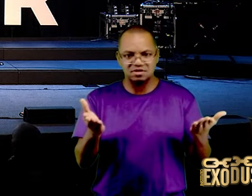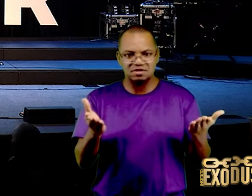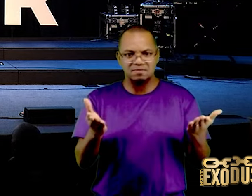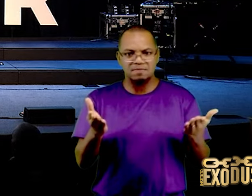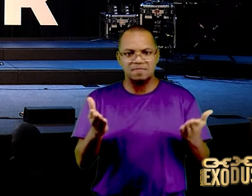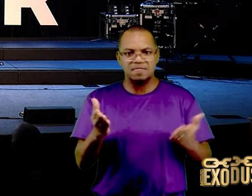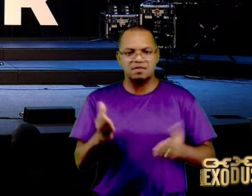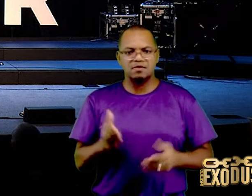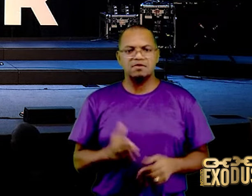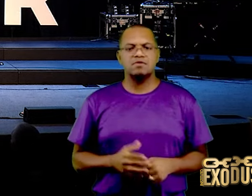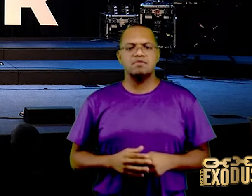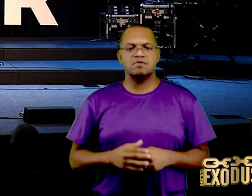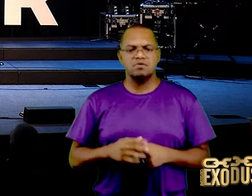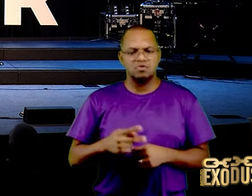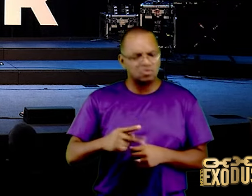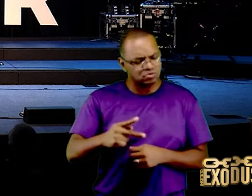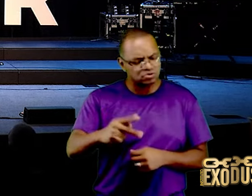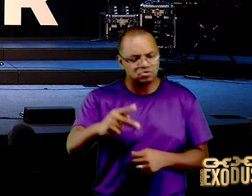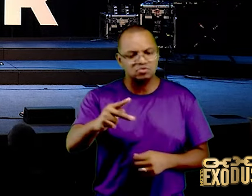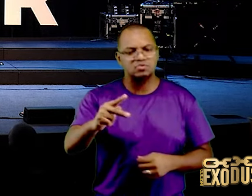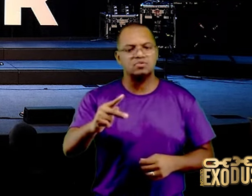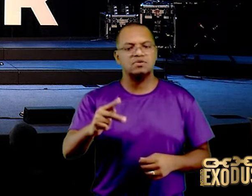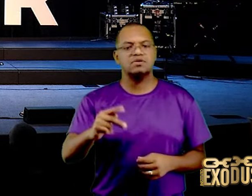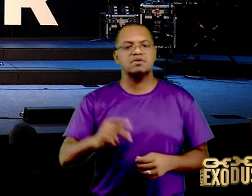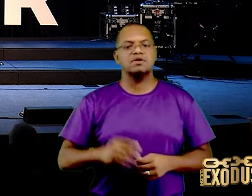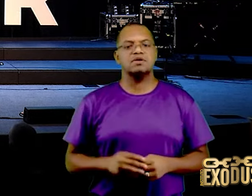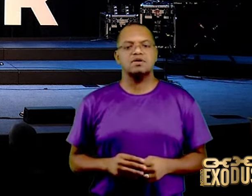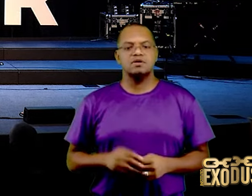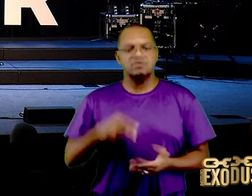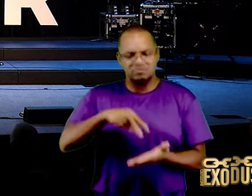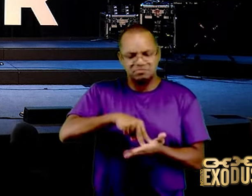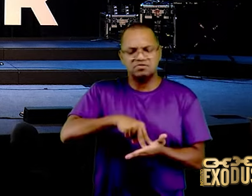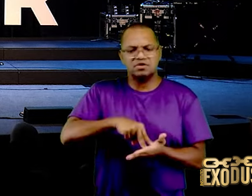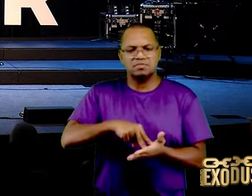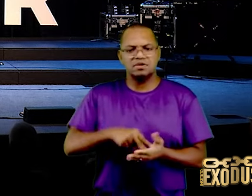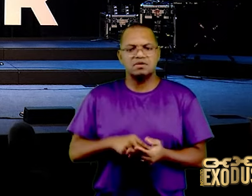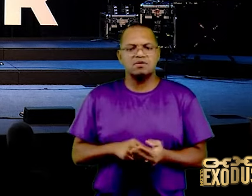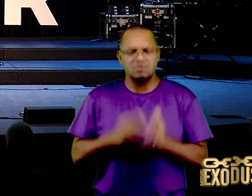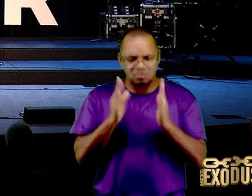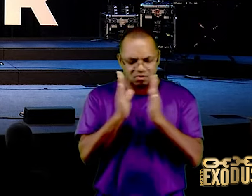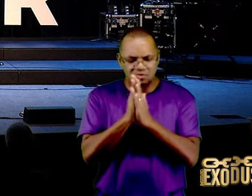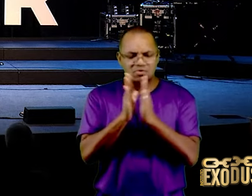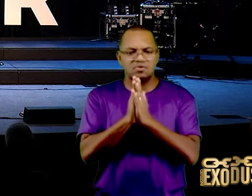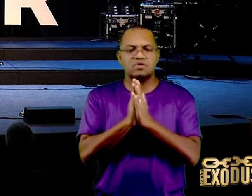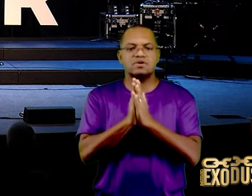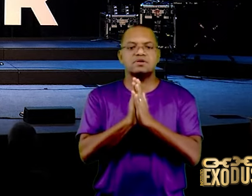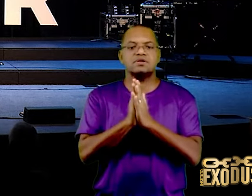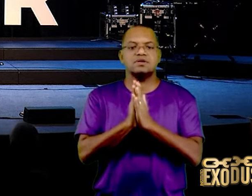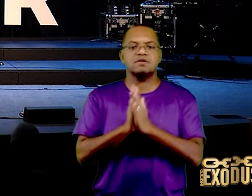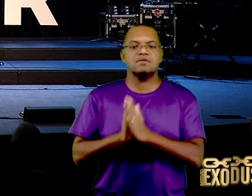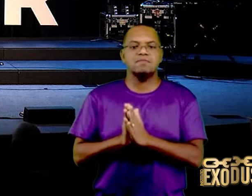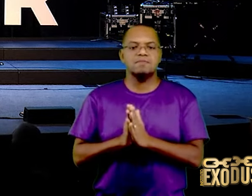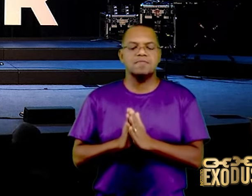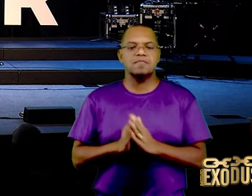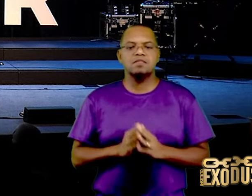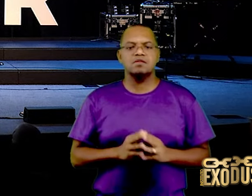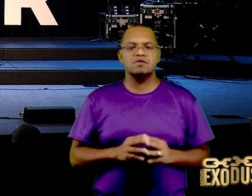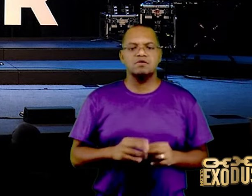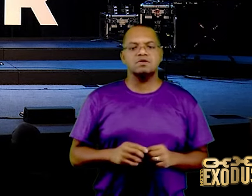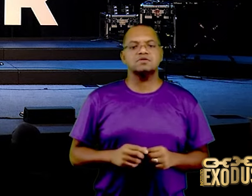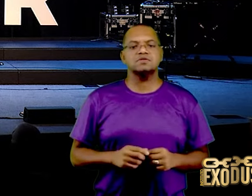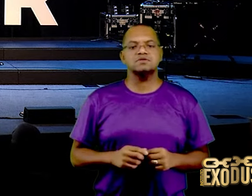permaneça armado até os dentes, reaja, ore, ore em voz audível na sua casa,